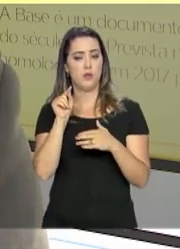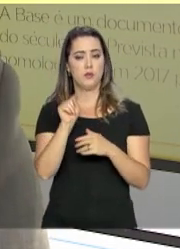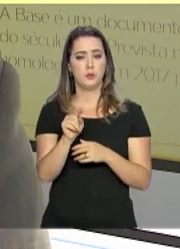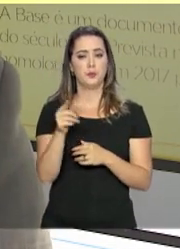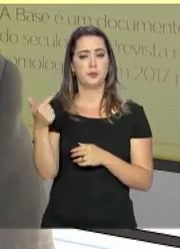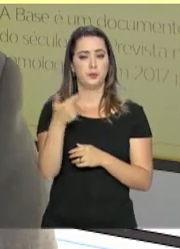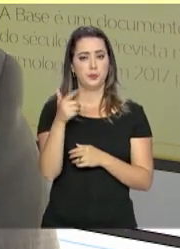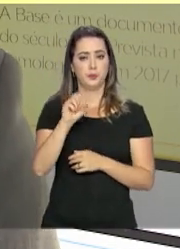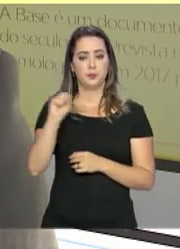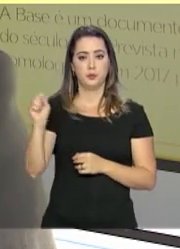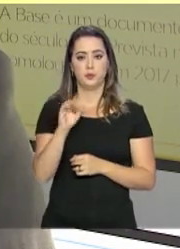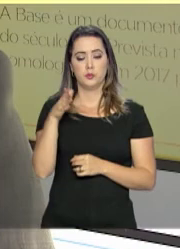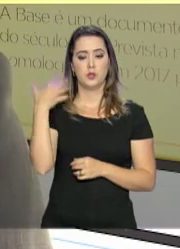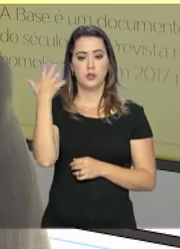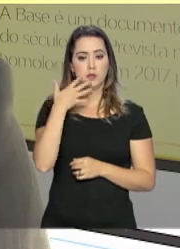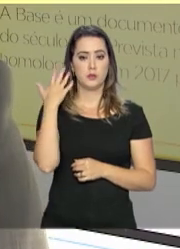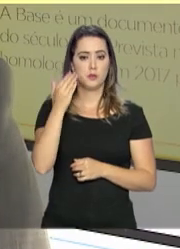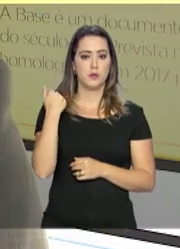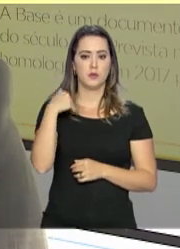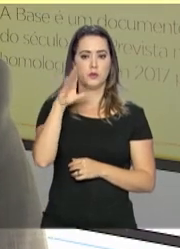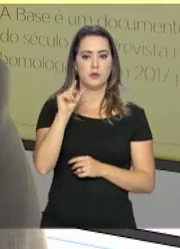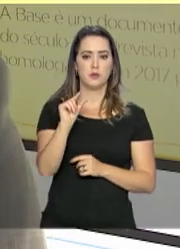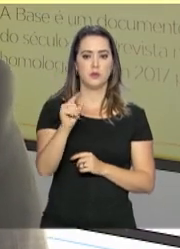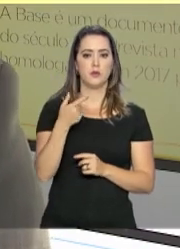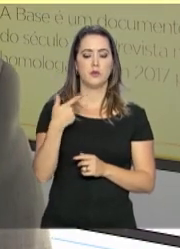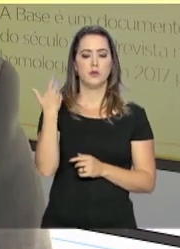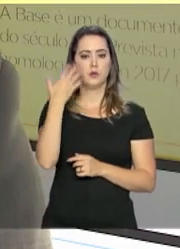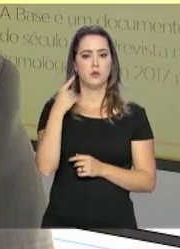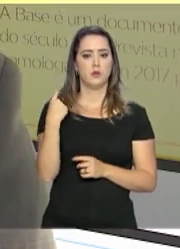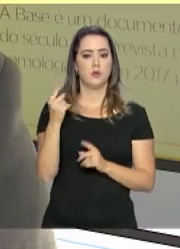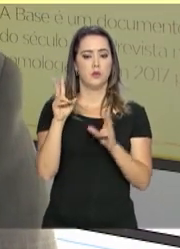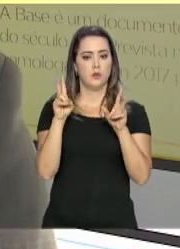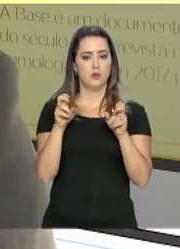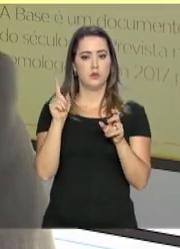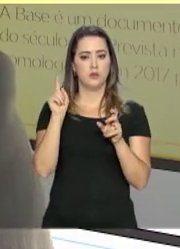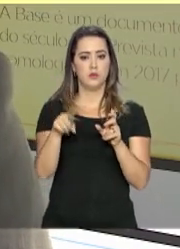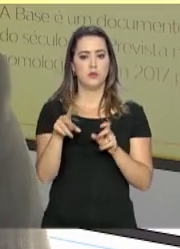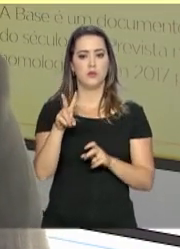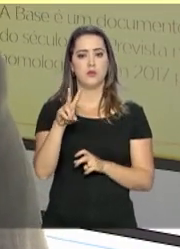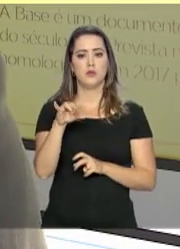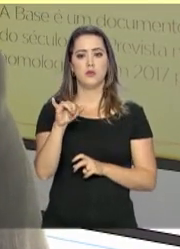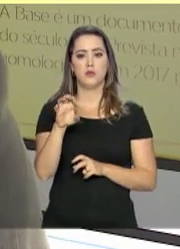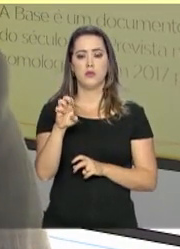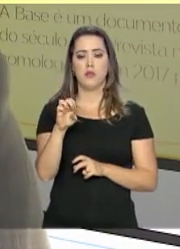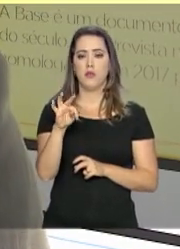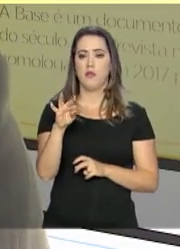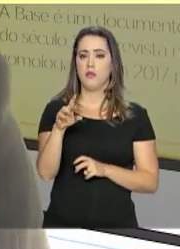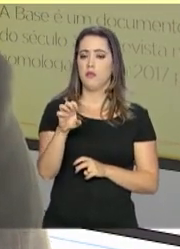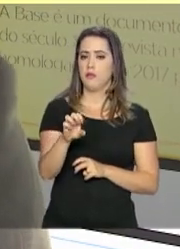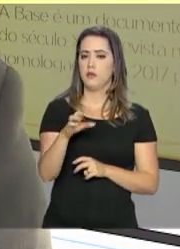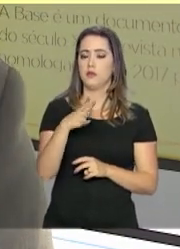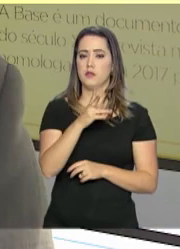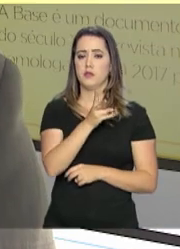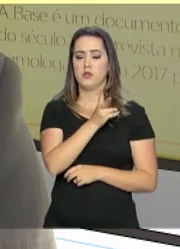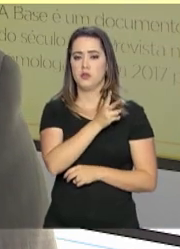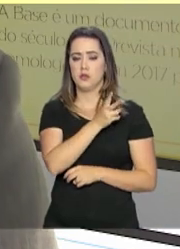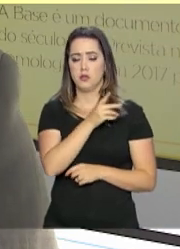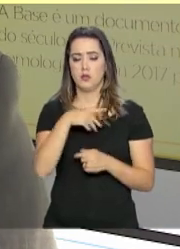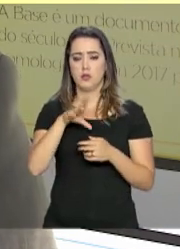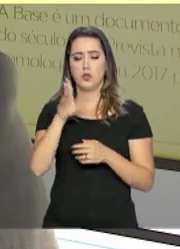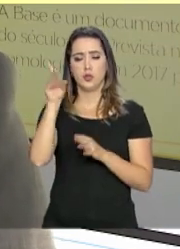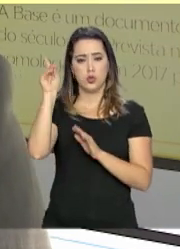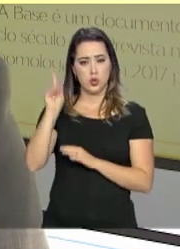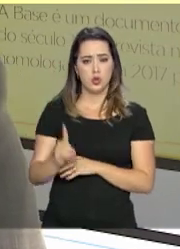segundo semestre. Quem vai conversar um pouco com a gente sobre este assunto é Vicente Almeida Júnior, diretor de Políticas e